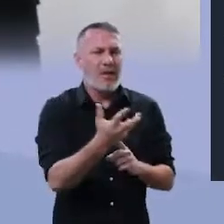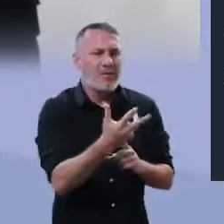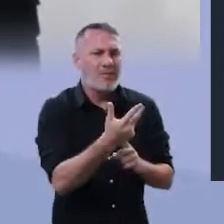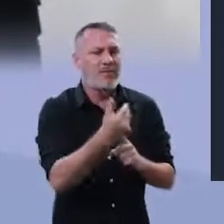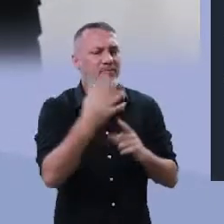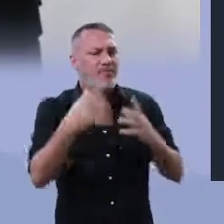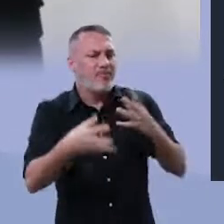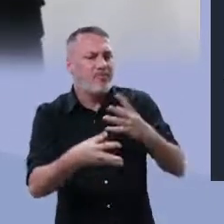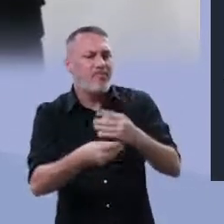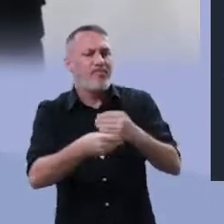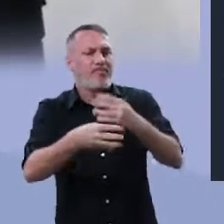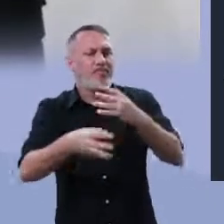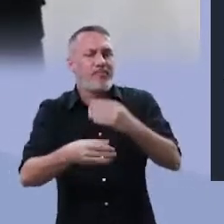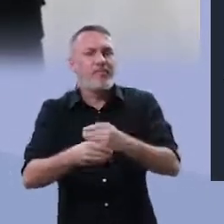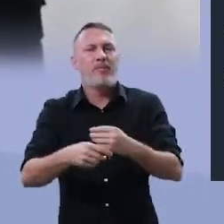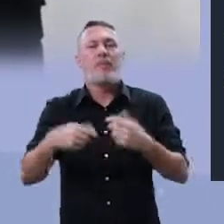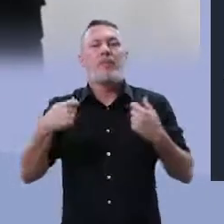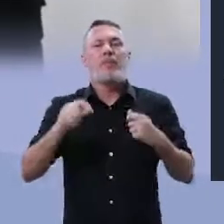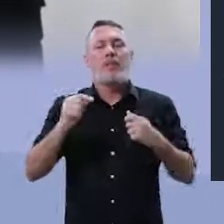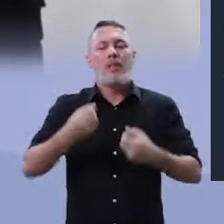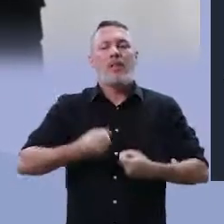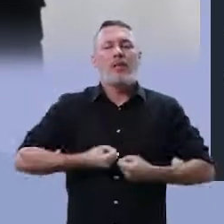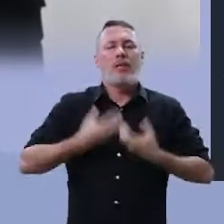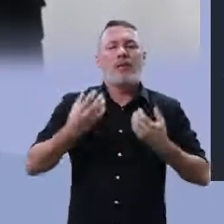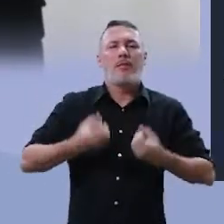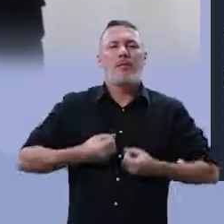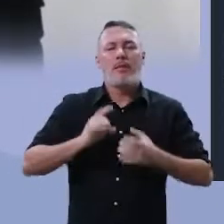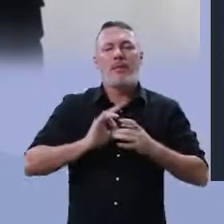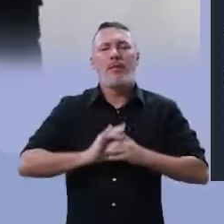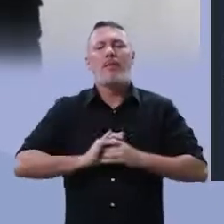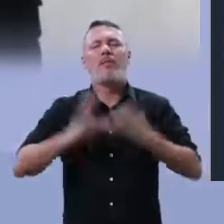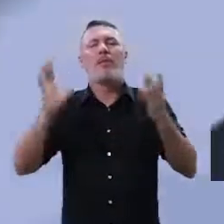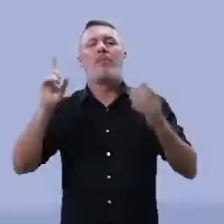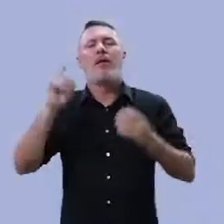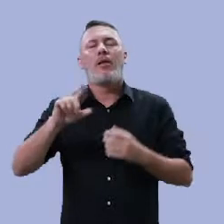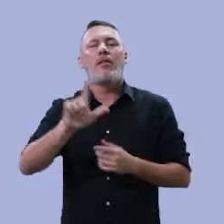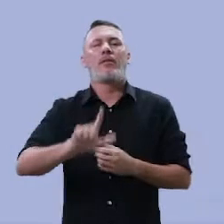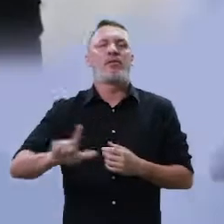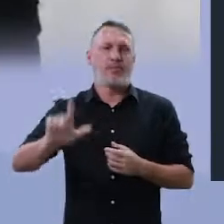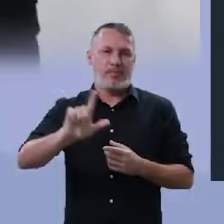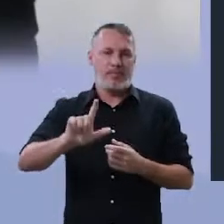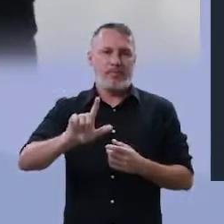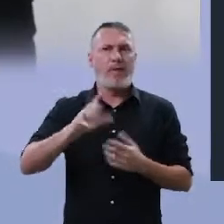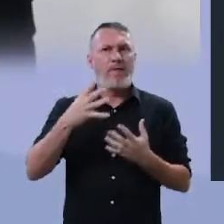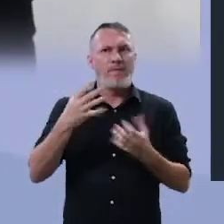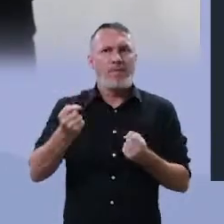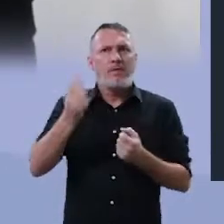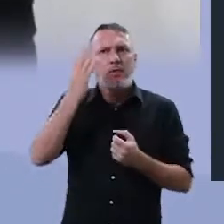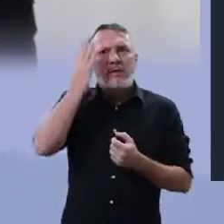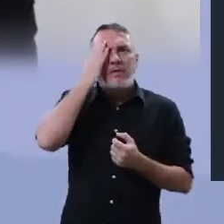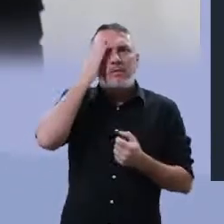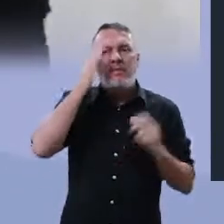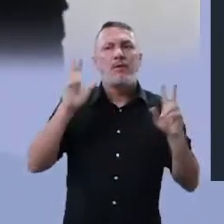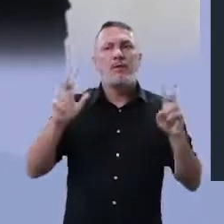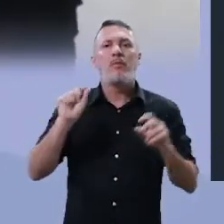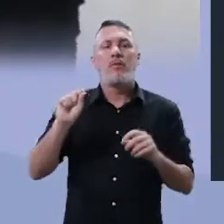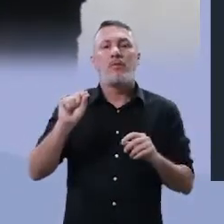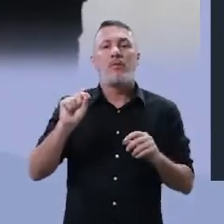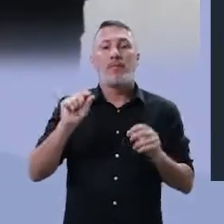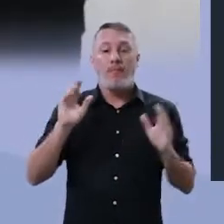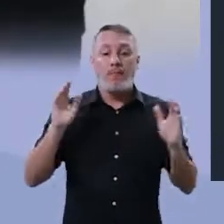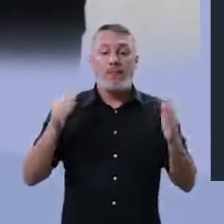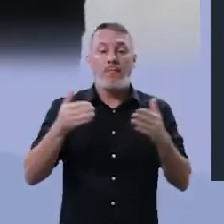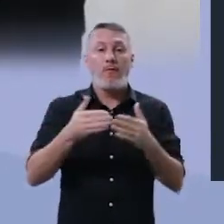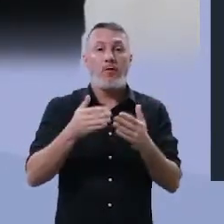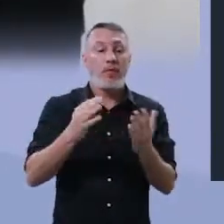arte. É preciso literar. Vamos saber, então, o que é isso? Começamos pensando acerca do